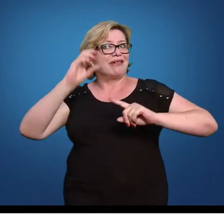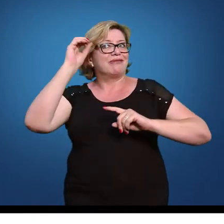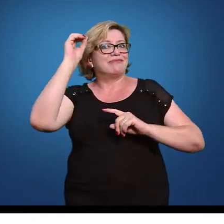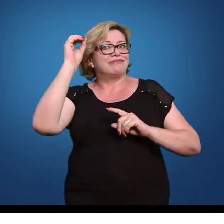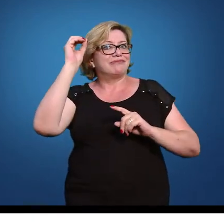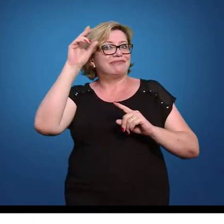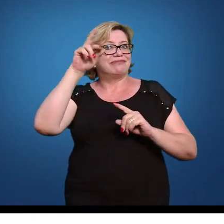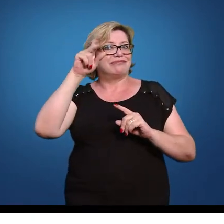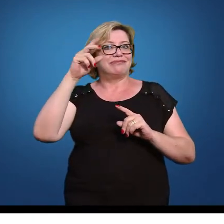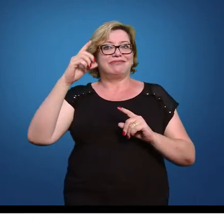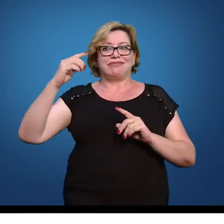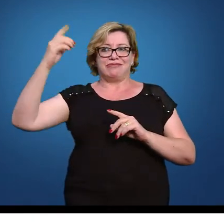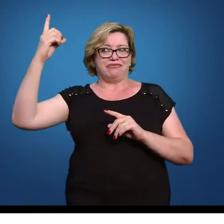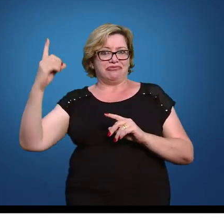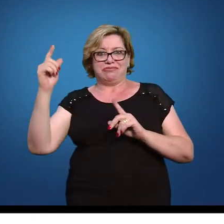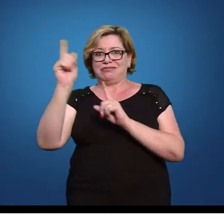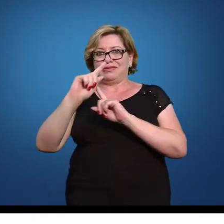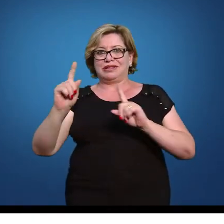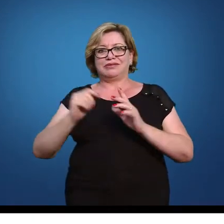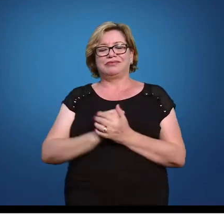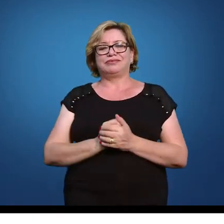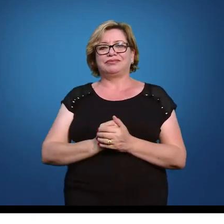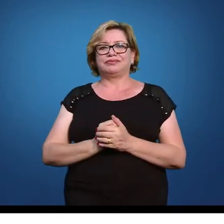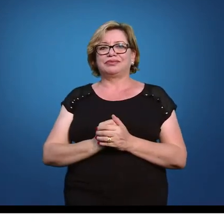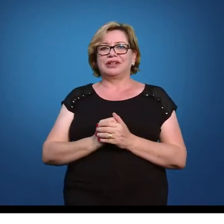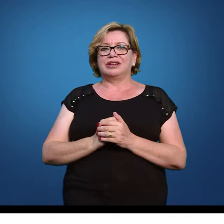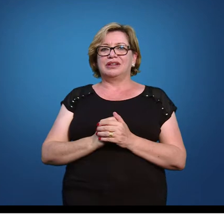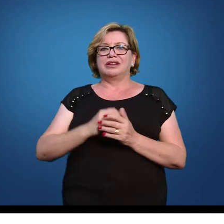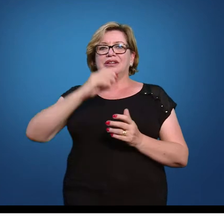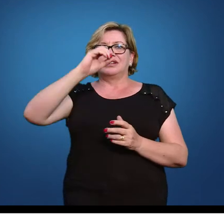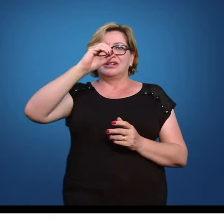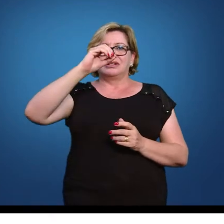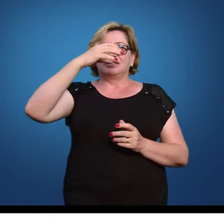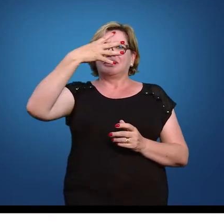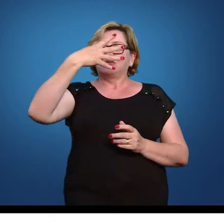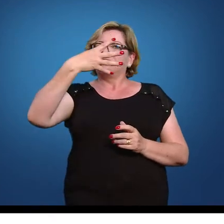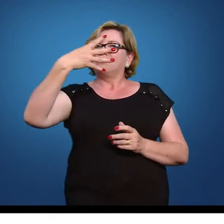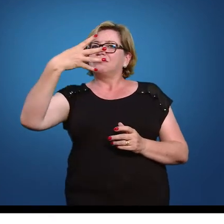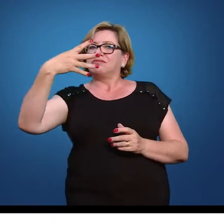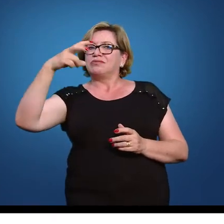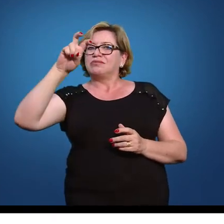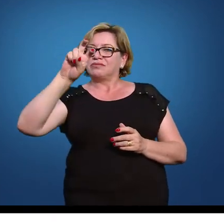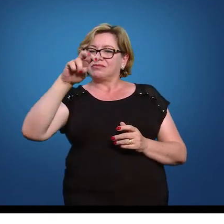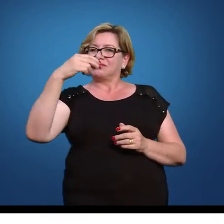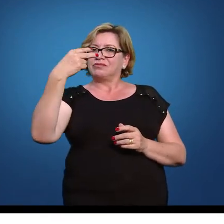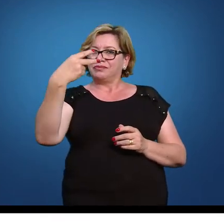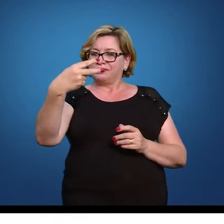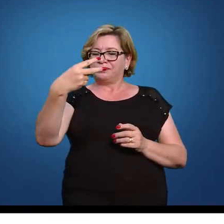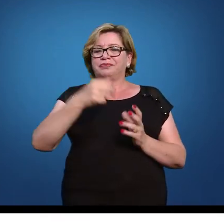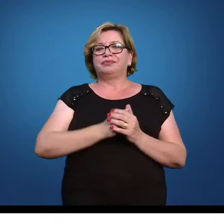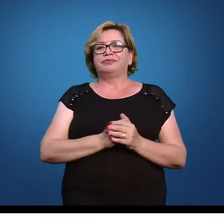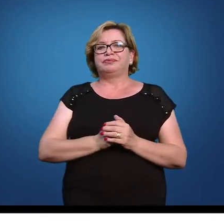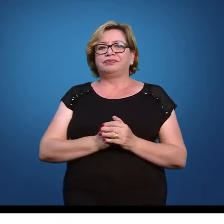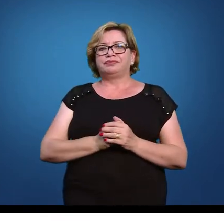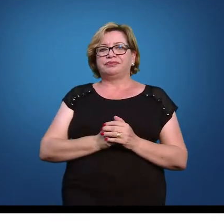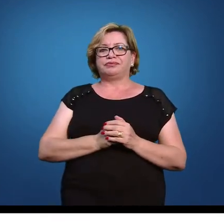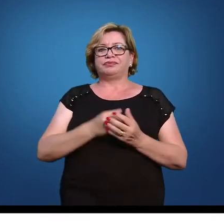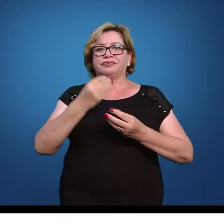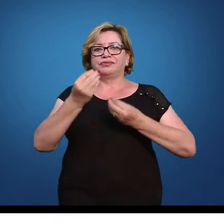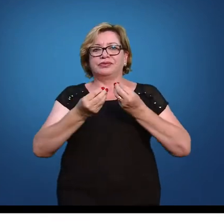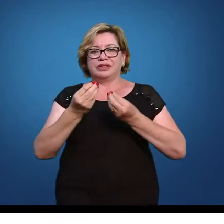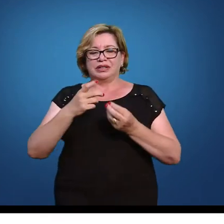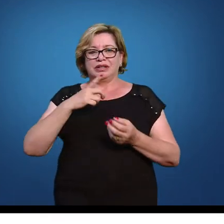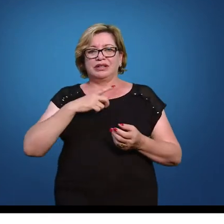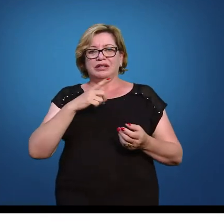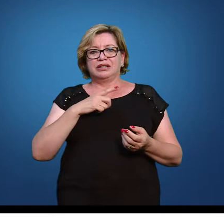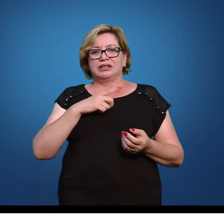já à direita então só conferindo o valor de 1,6 você vai achar 0,44,52 então a tua tabela